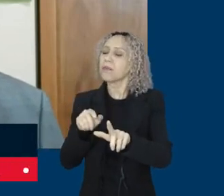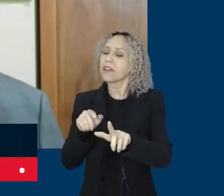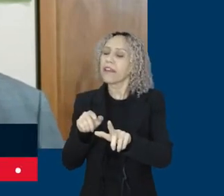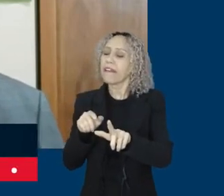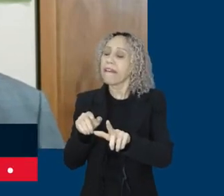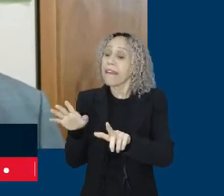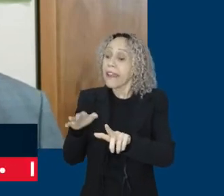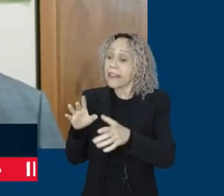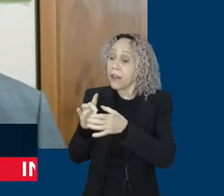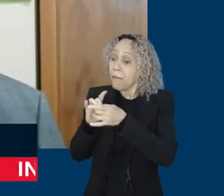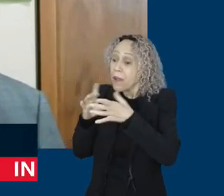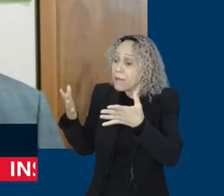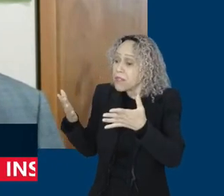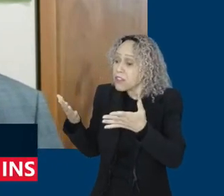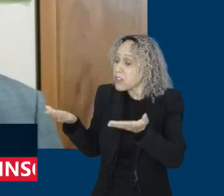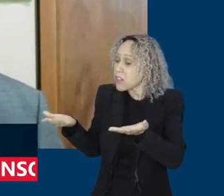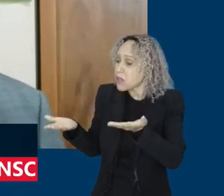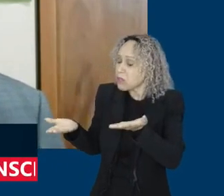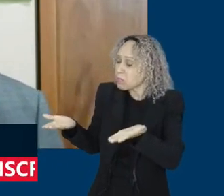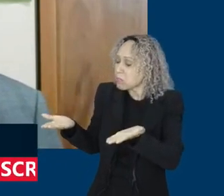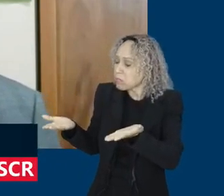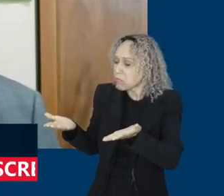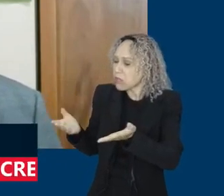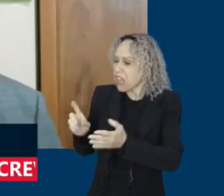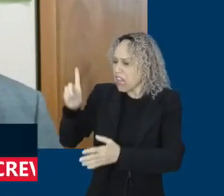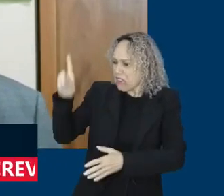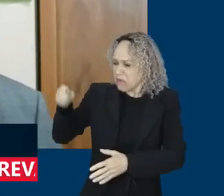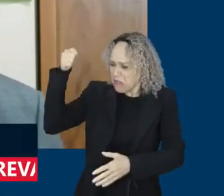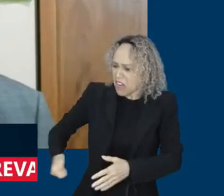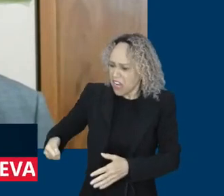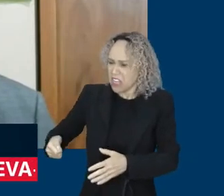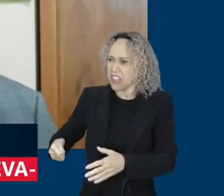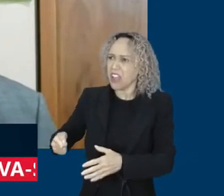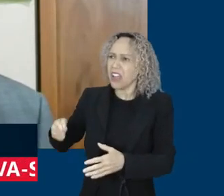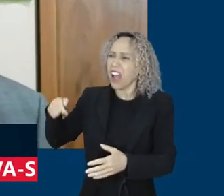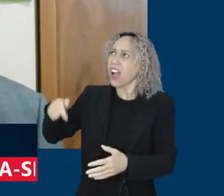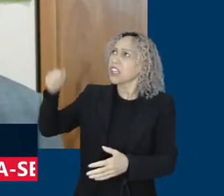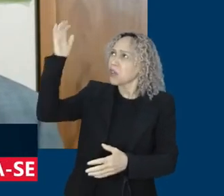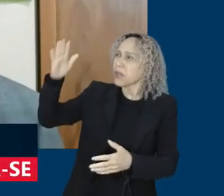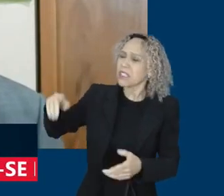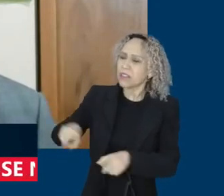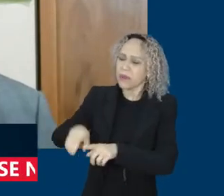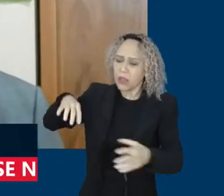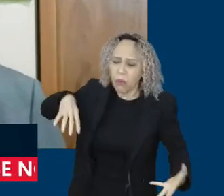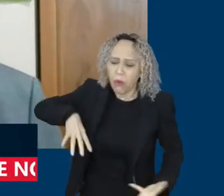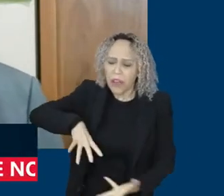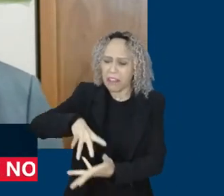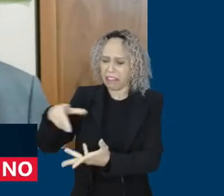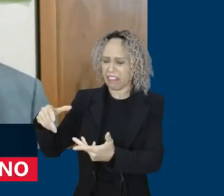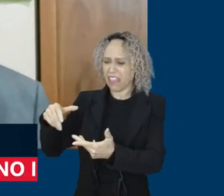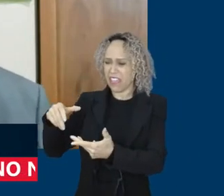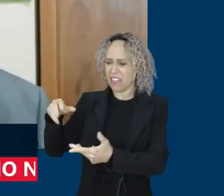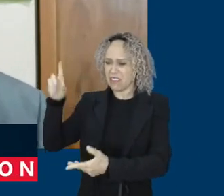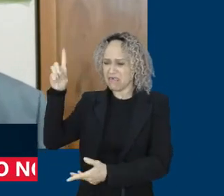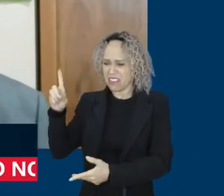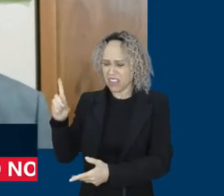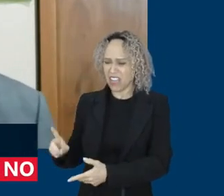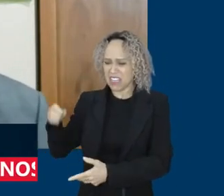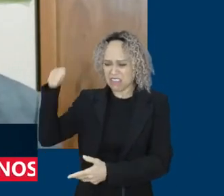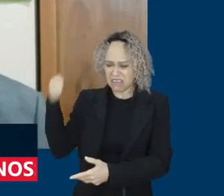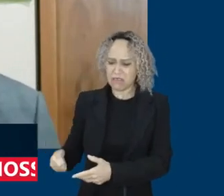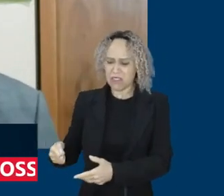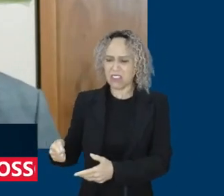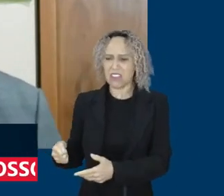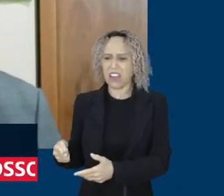não apenas no Brasil, como no mundo inteiro. E por isso a regulação está sendo feita. Então, nós temos que regular. Isso não tem nada a ver com